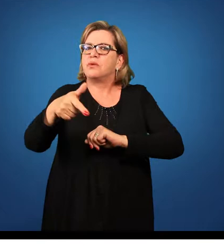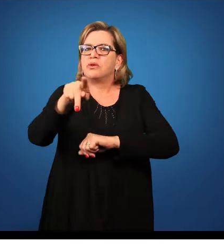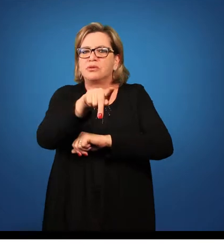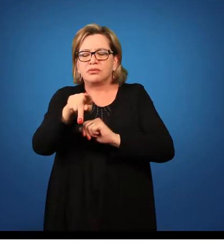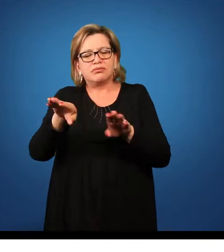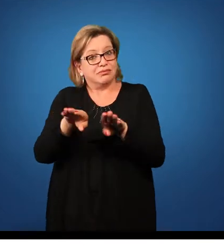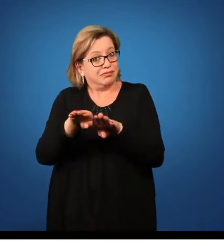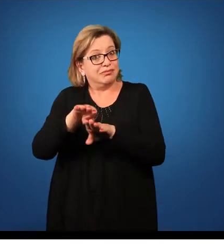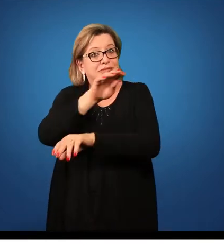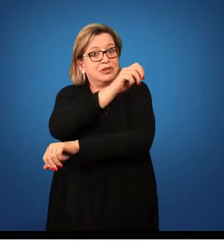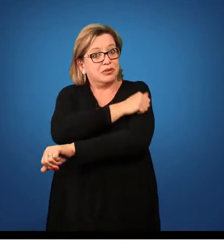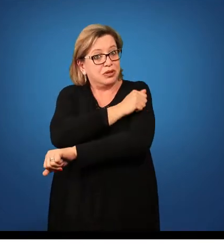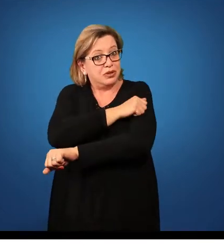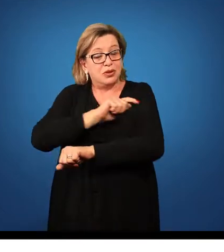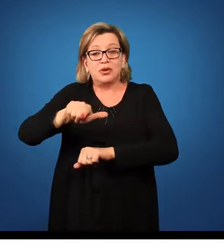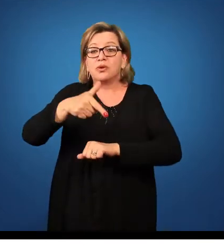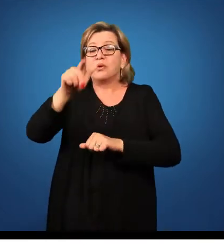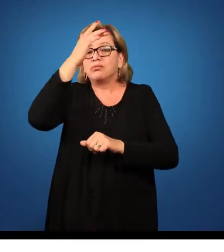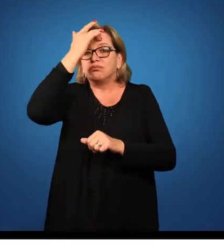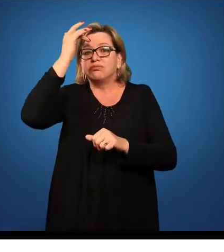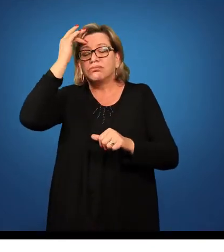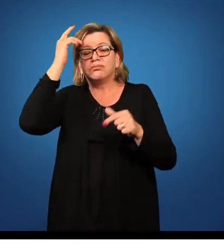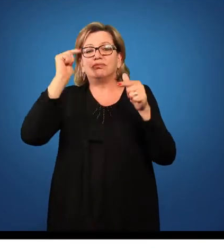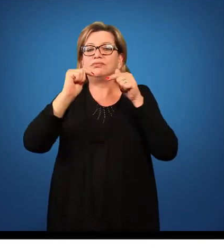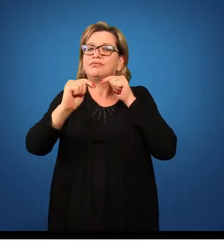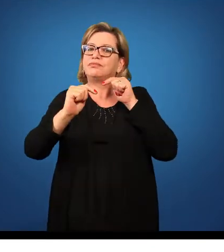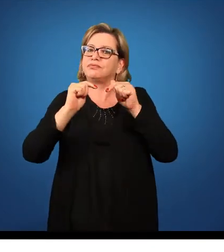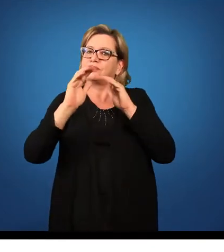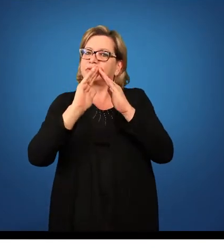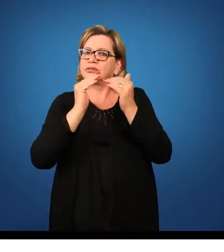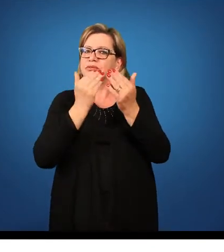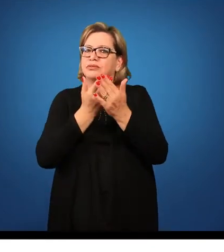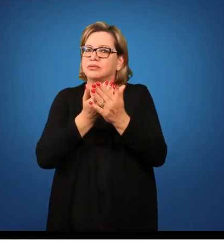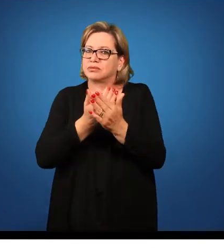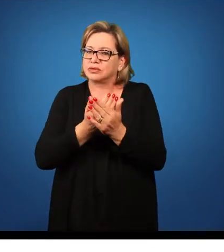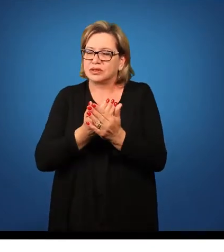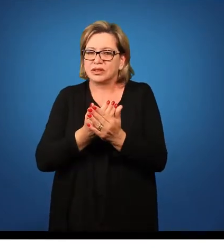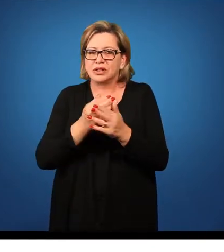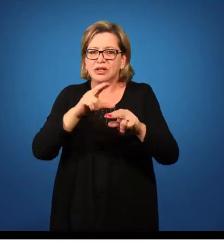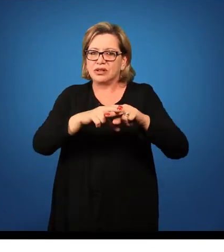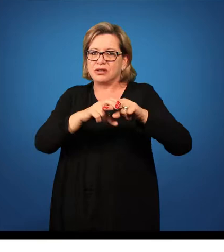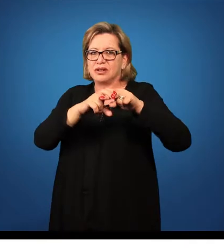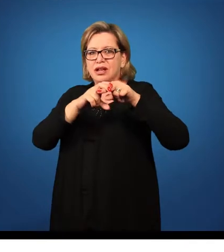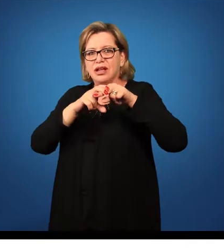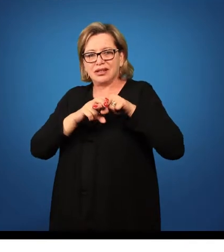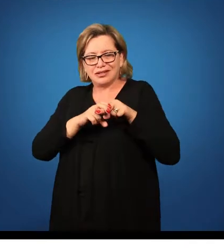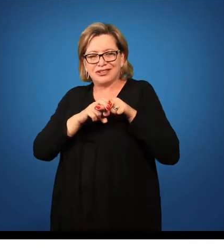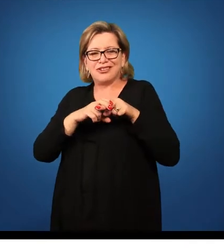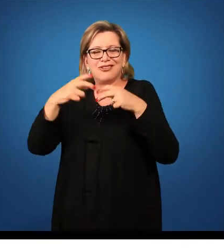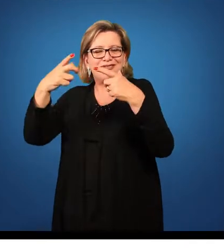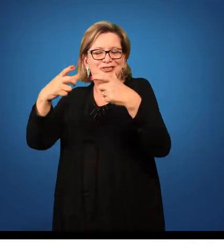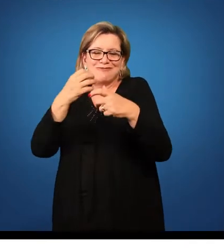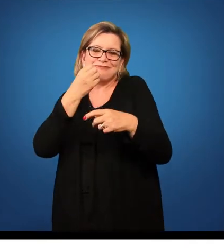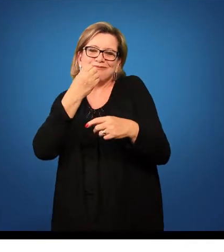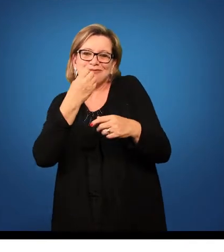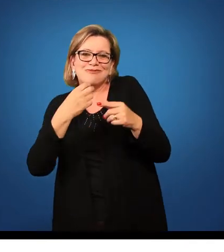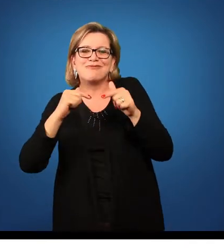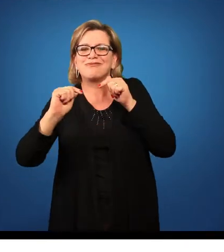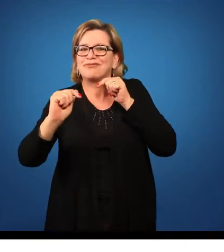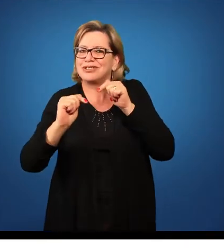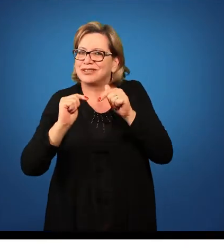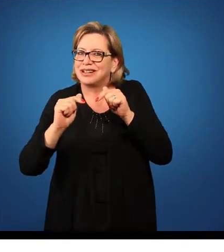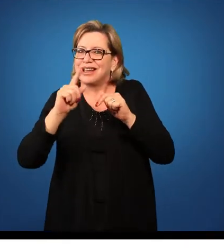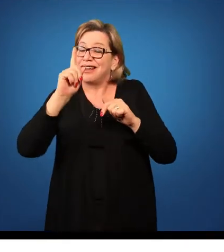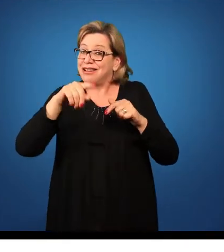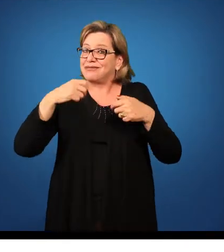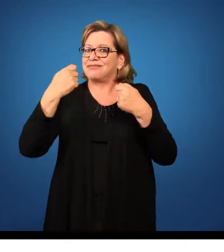alunos, com os funcionários. Então isso mantém, nesse caso, um ambiente muito bom para o trabalho. Então é muito